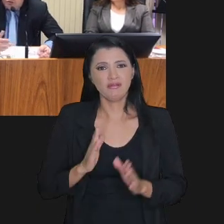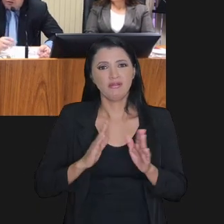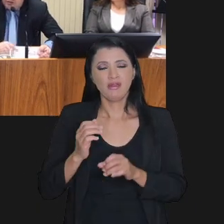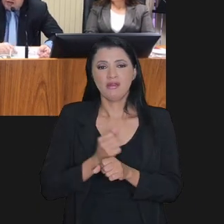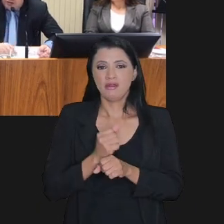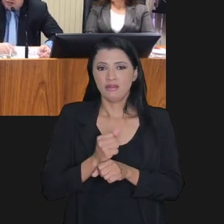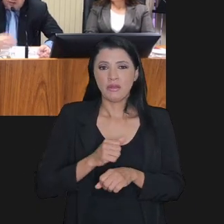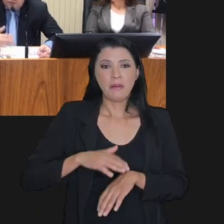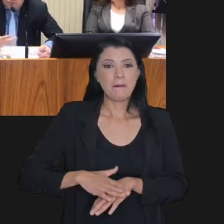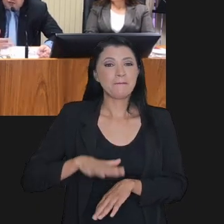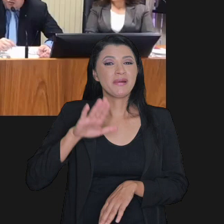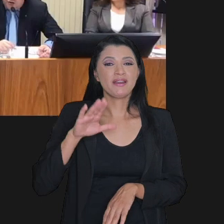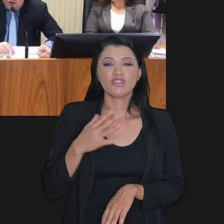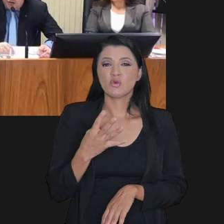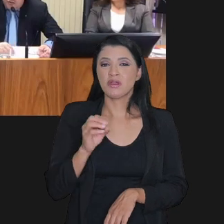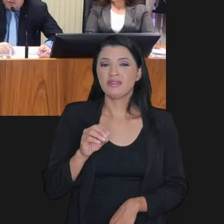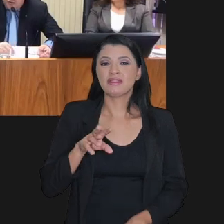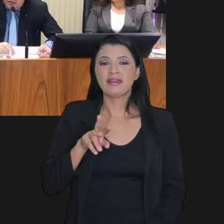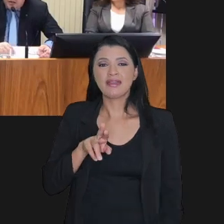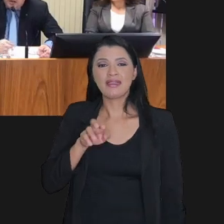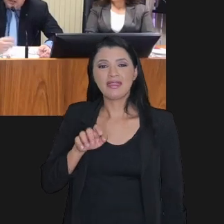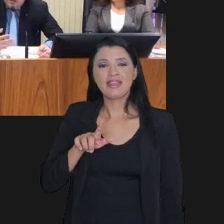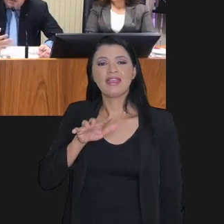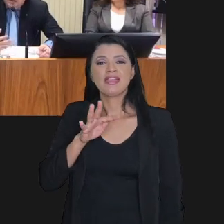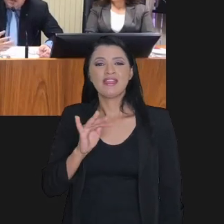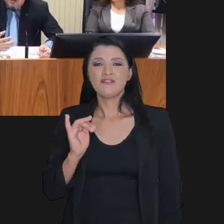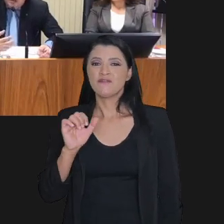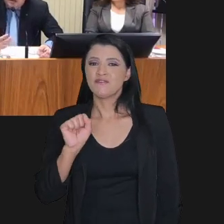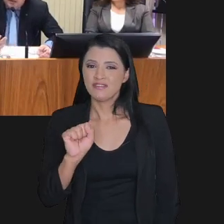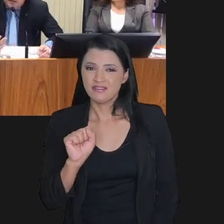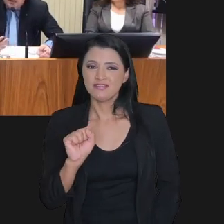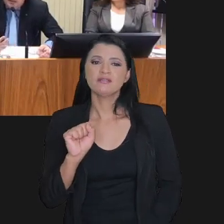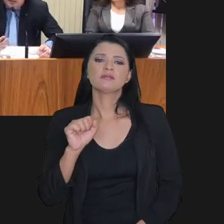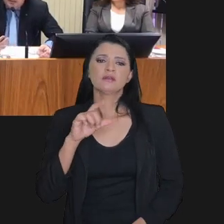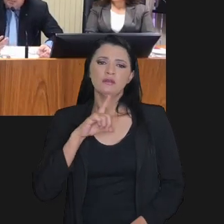décadas, foram mais de 40 refis, você tinha aquela